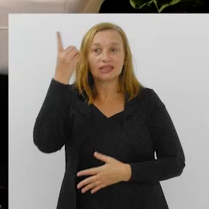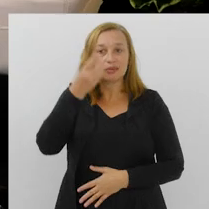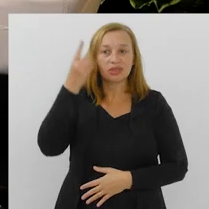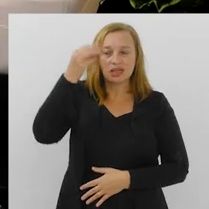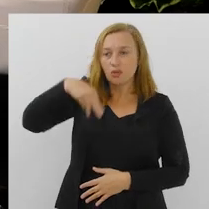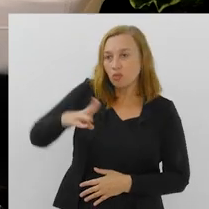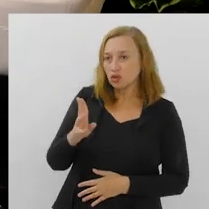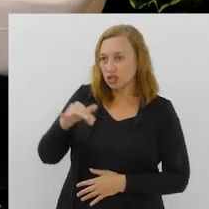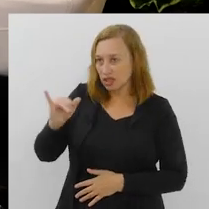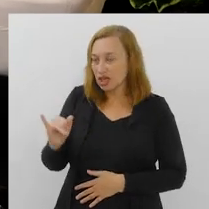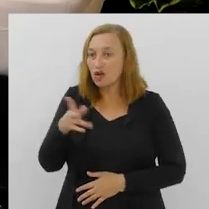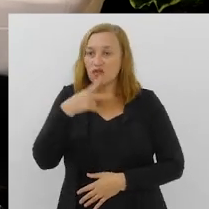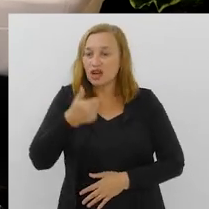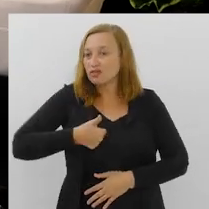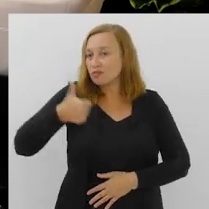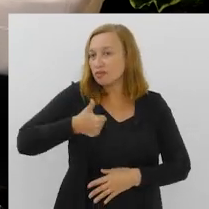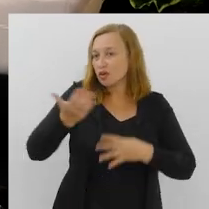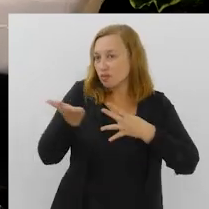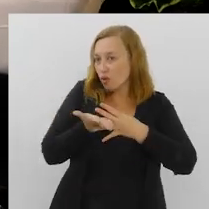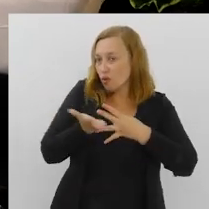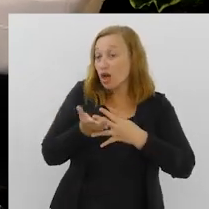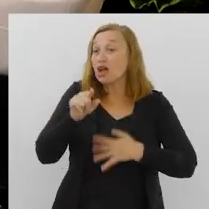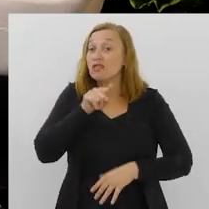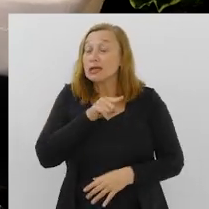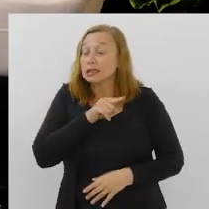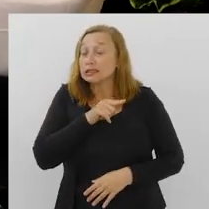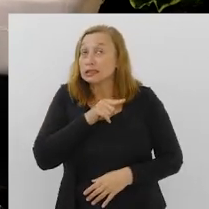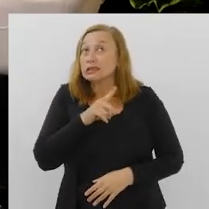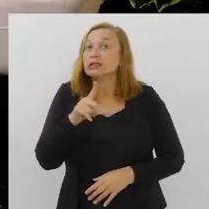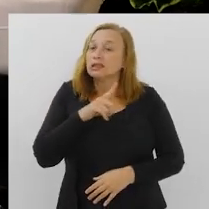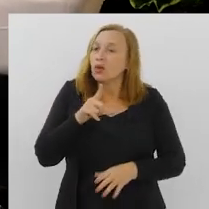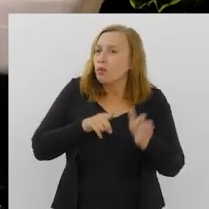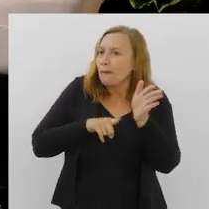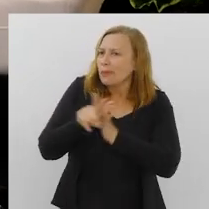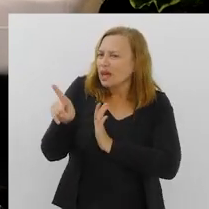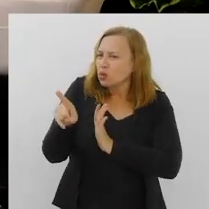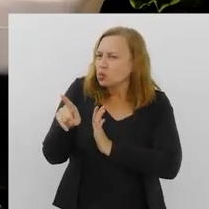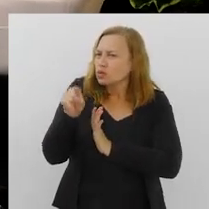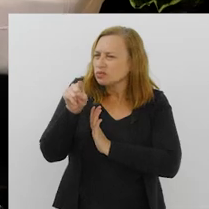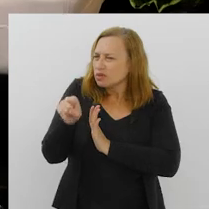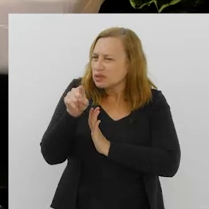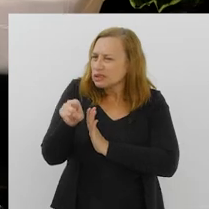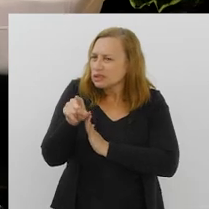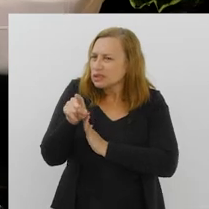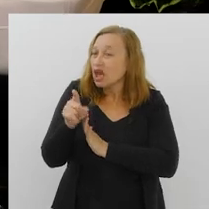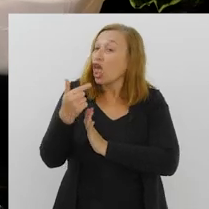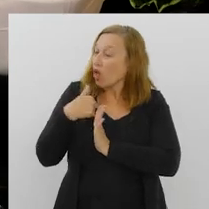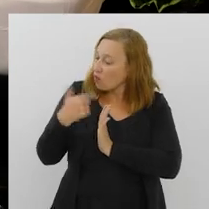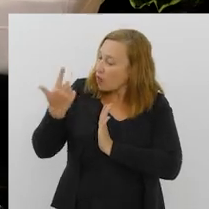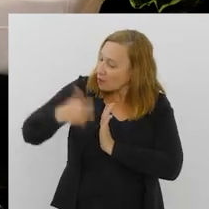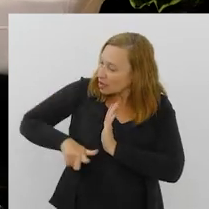deputado Munir, eu disse no primeiro bloco que tem uma pergunta aqui pendente e eu vou repeti-la, para